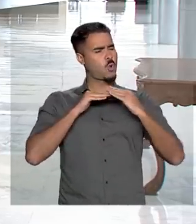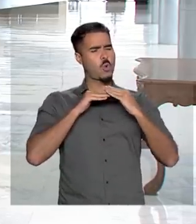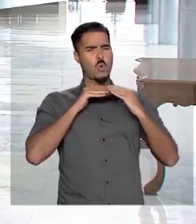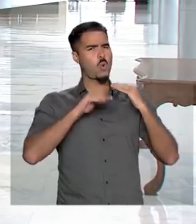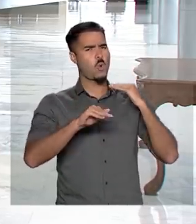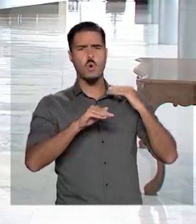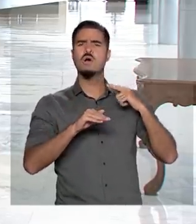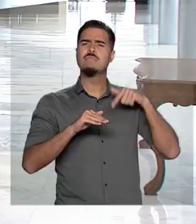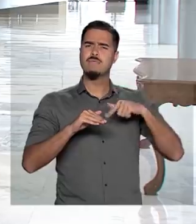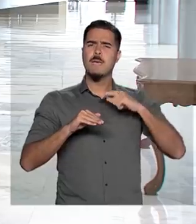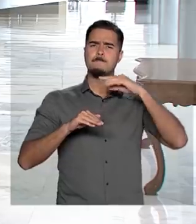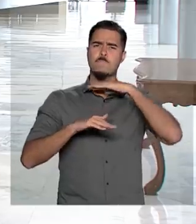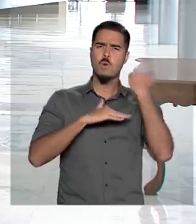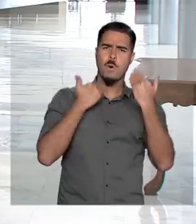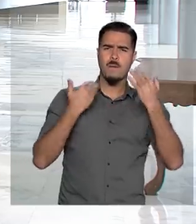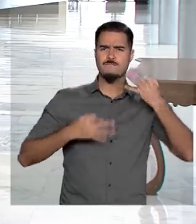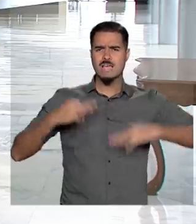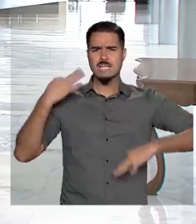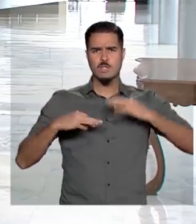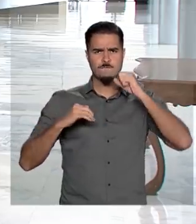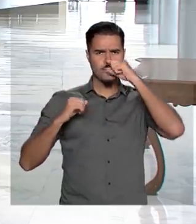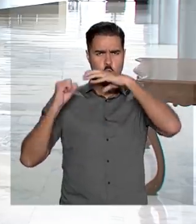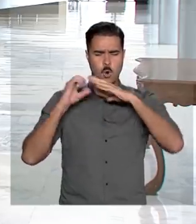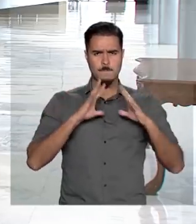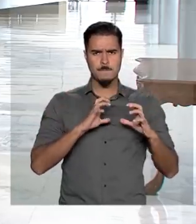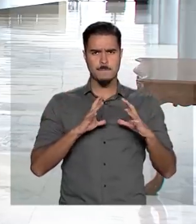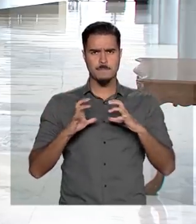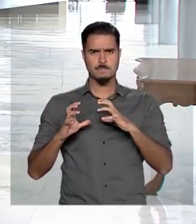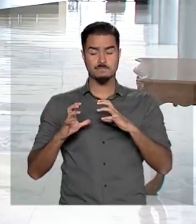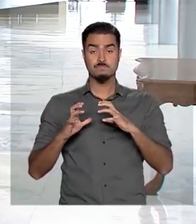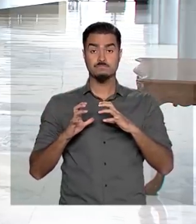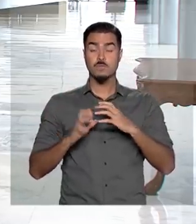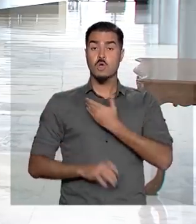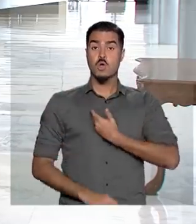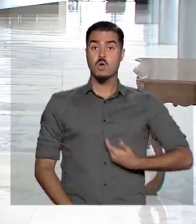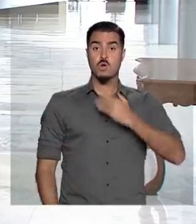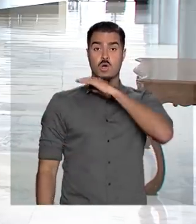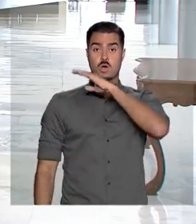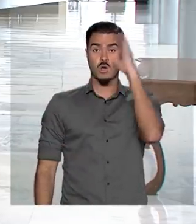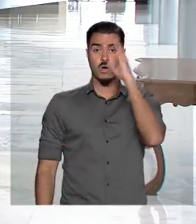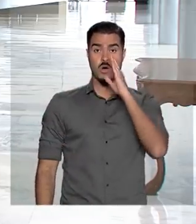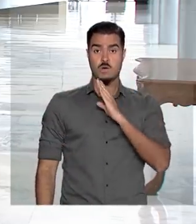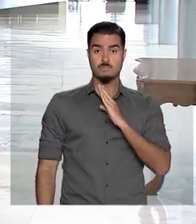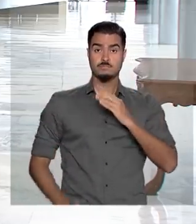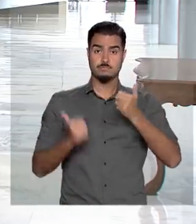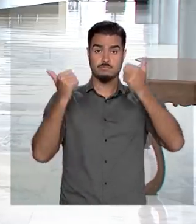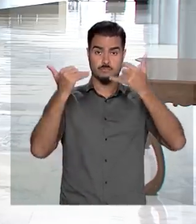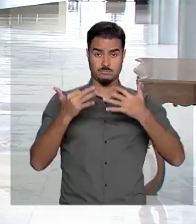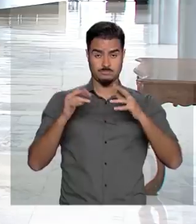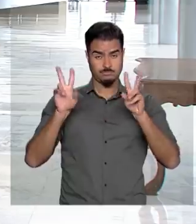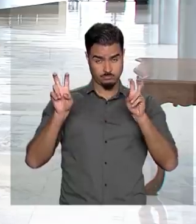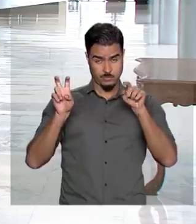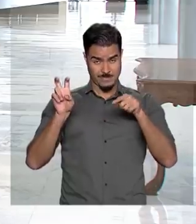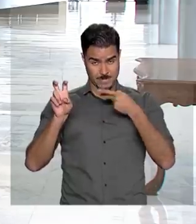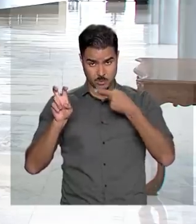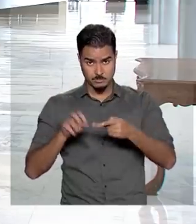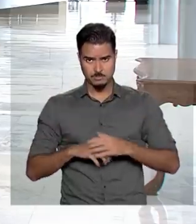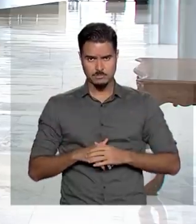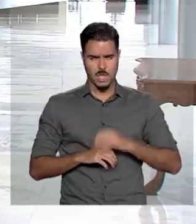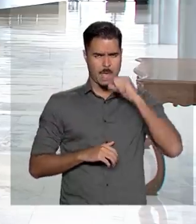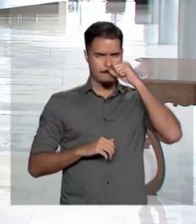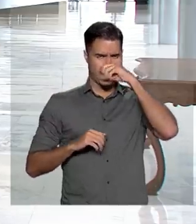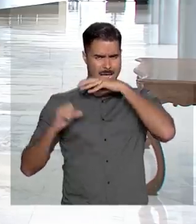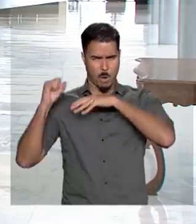resultaram em mortos e feridos. Na nota, o governo do Brasil afirma que, abre aspas, o uso da força